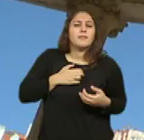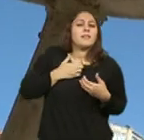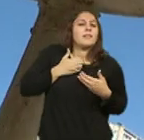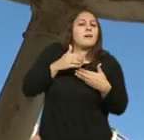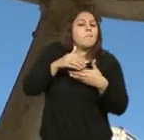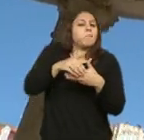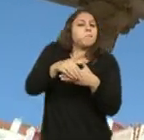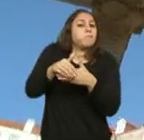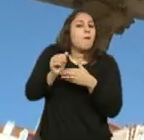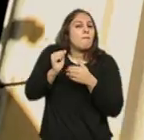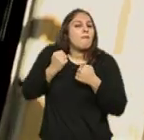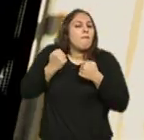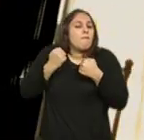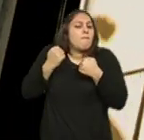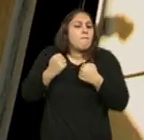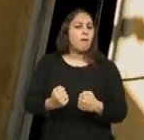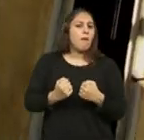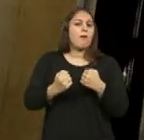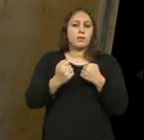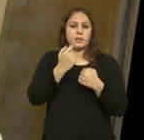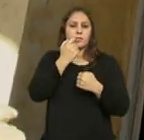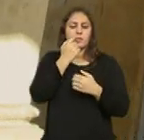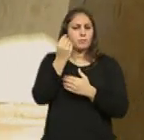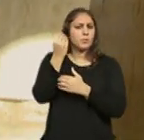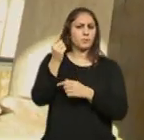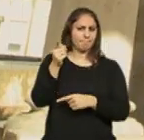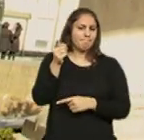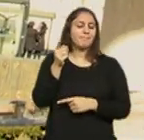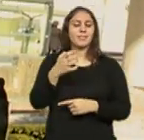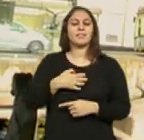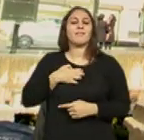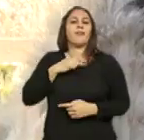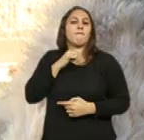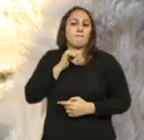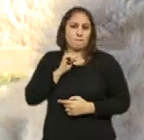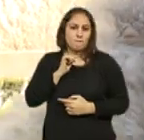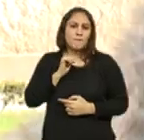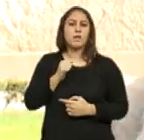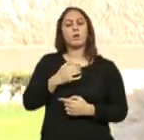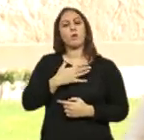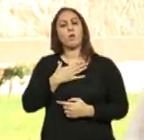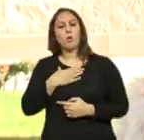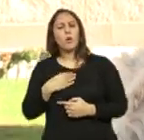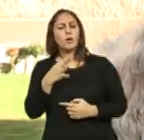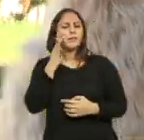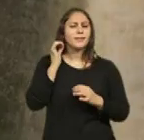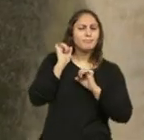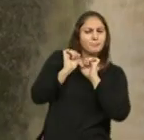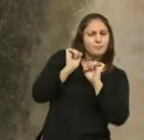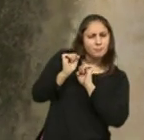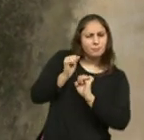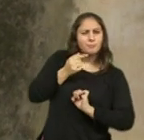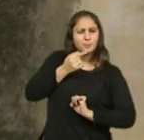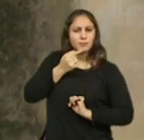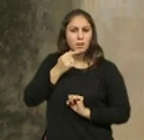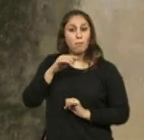forte que este monumento que está aqui atrás de mim significa e que é desconhecido. é um sítio